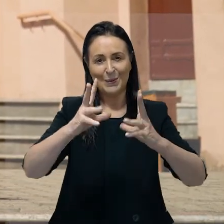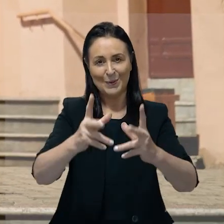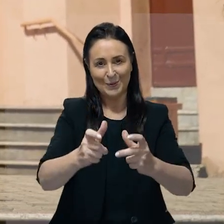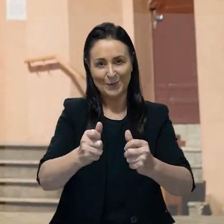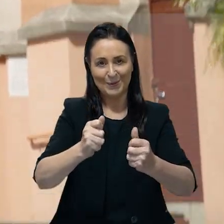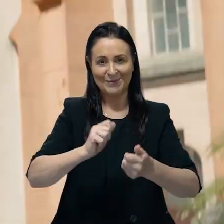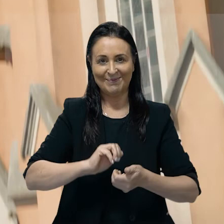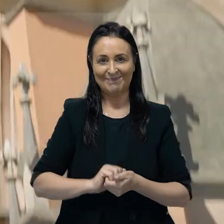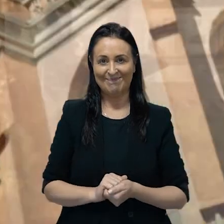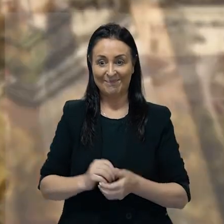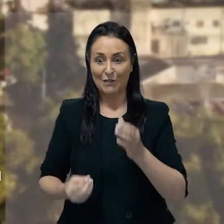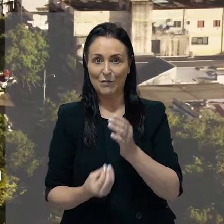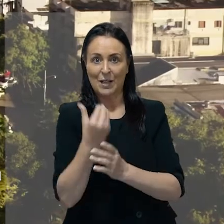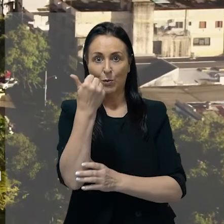abertos.